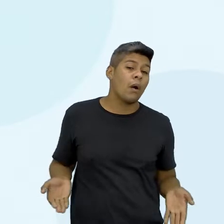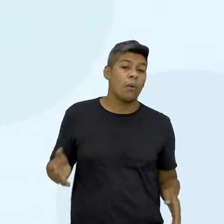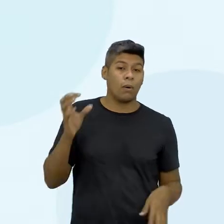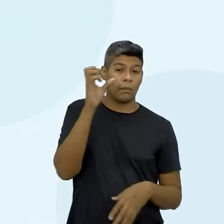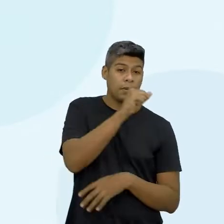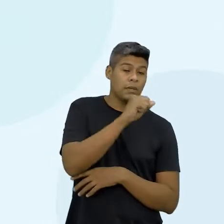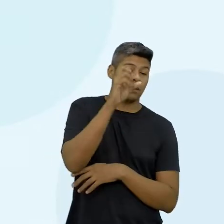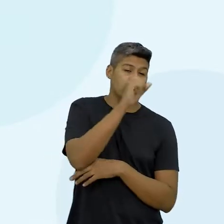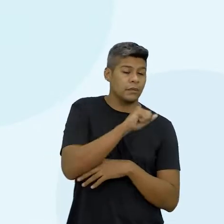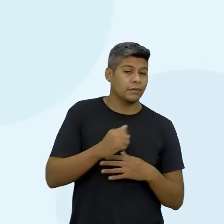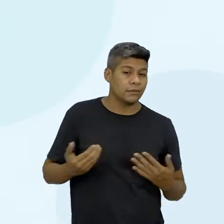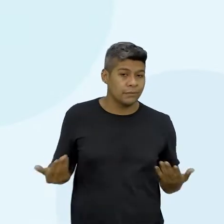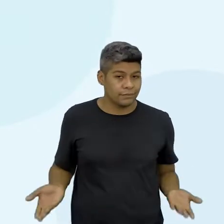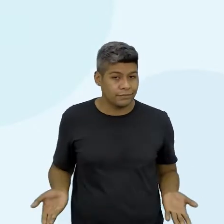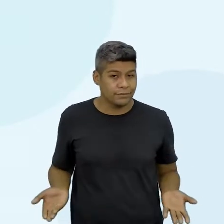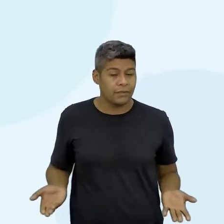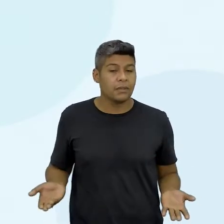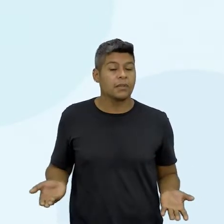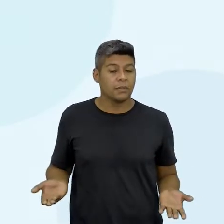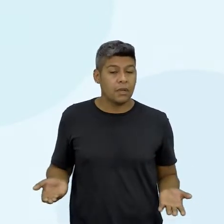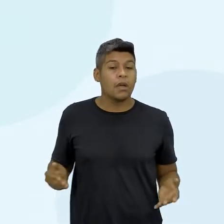e quais foram